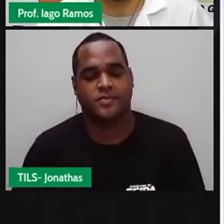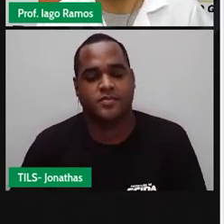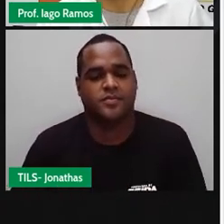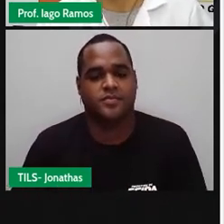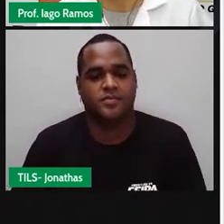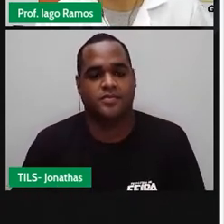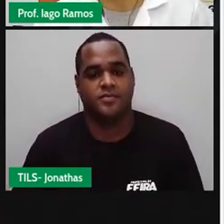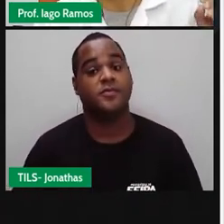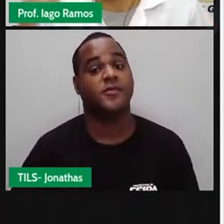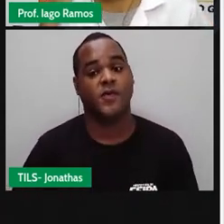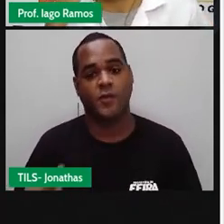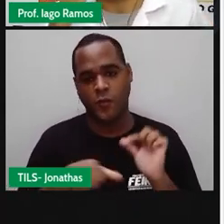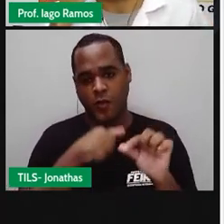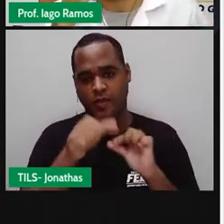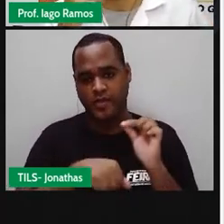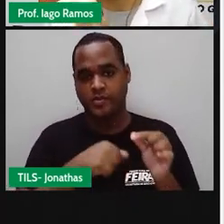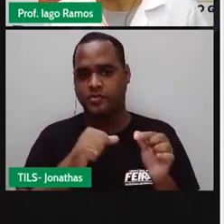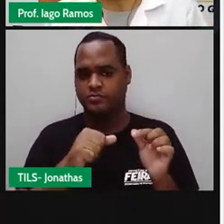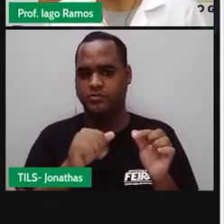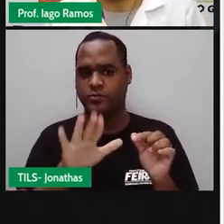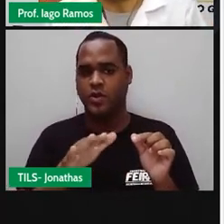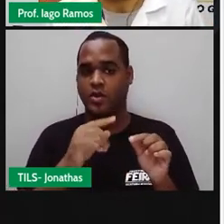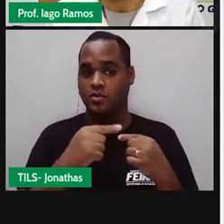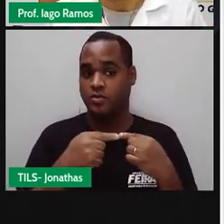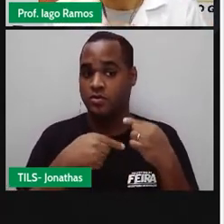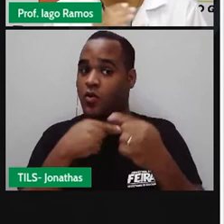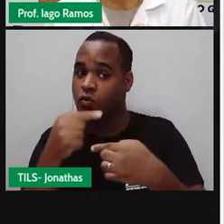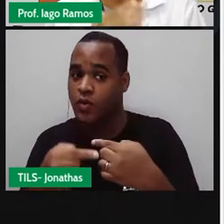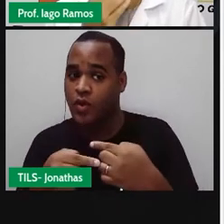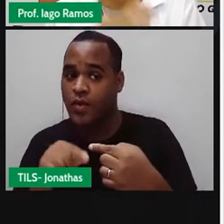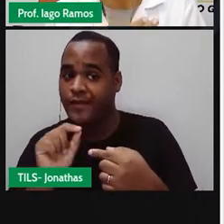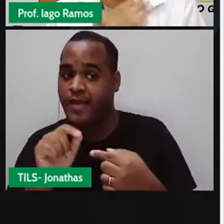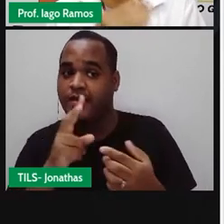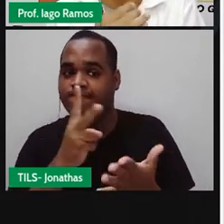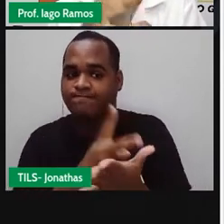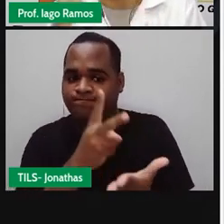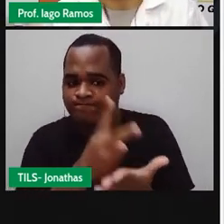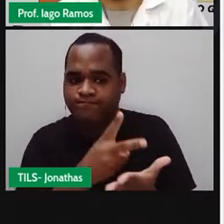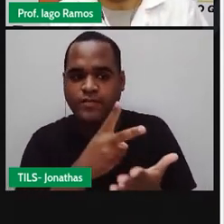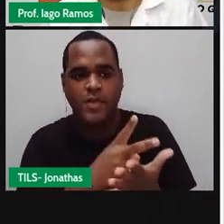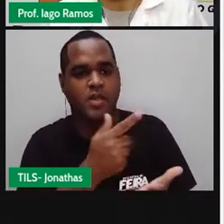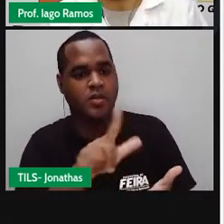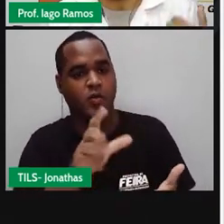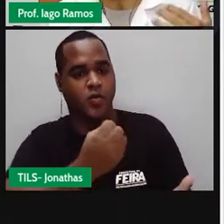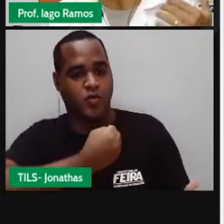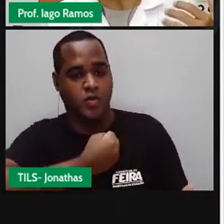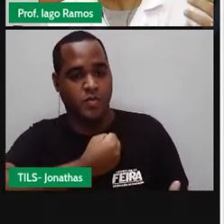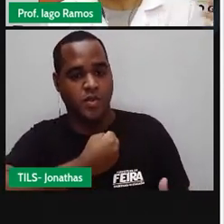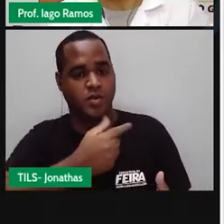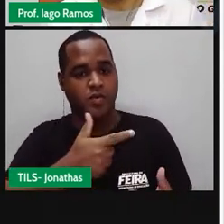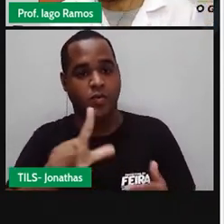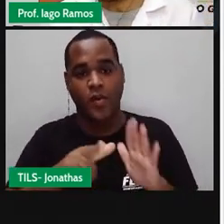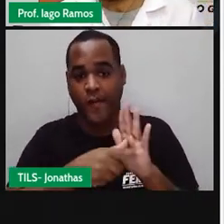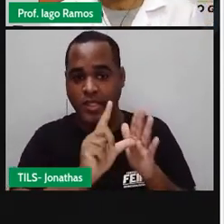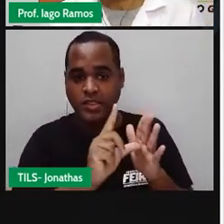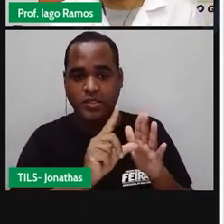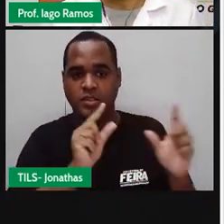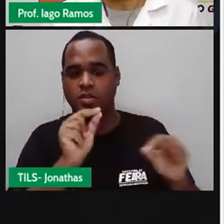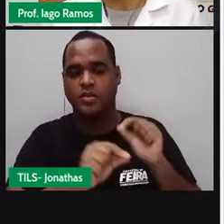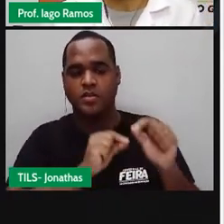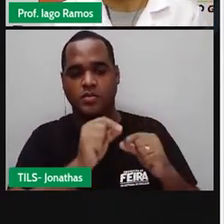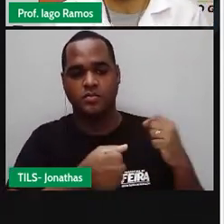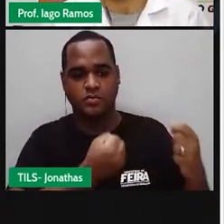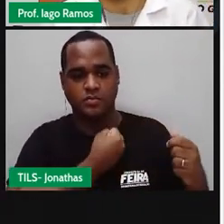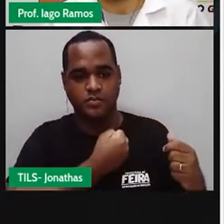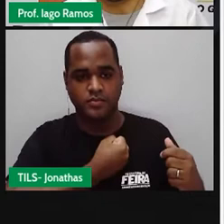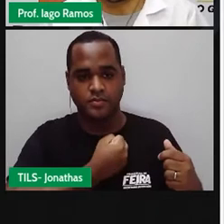E já vou dizer para você, não esqueça. Sucessor sempre fica à direita. Antecessor sempre